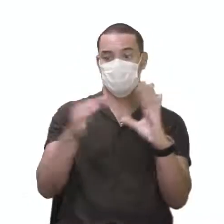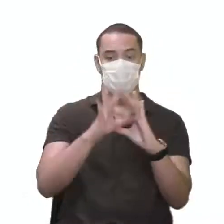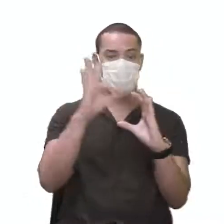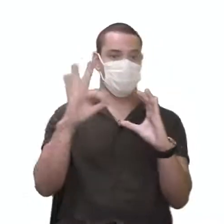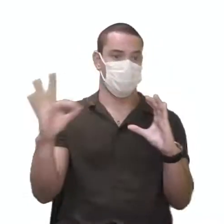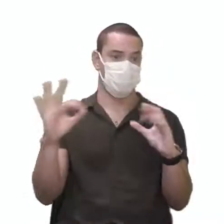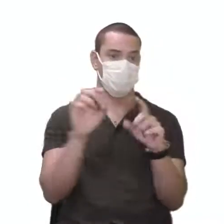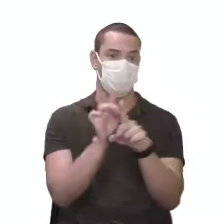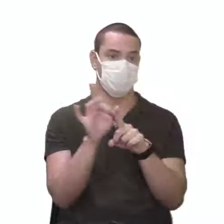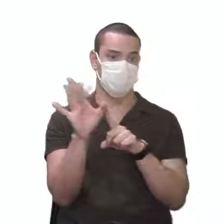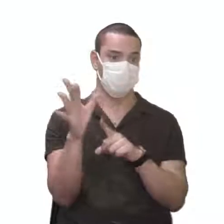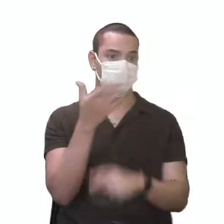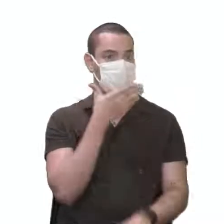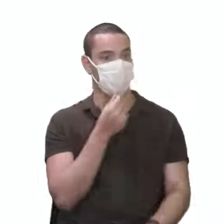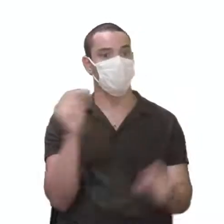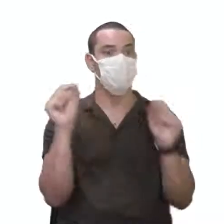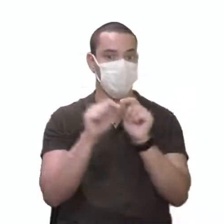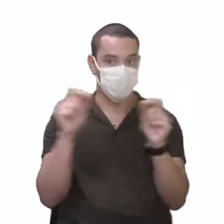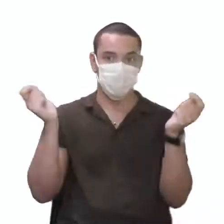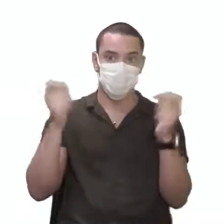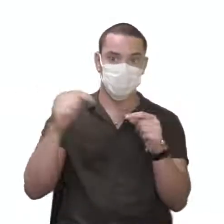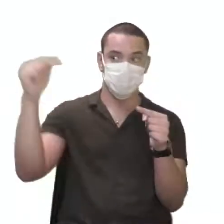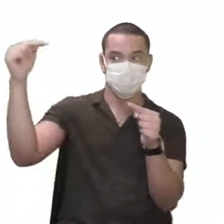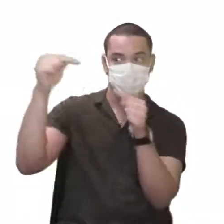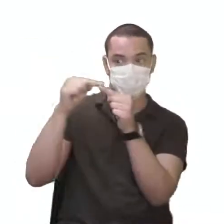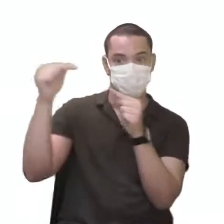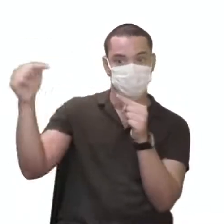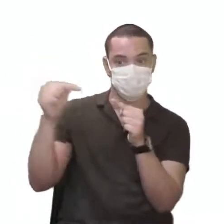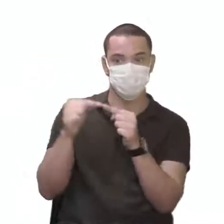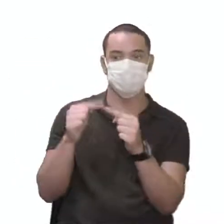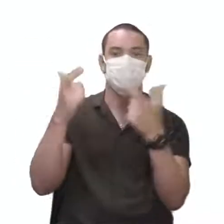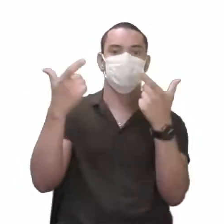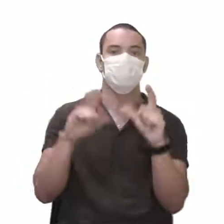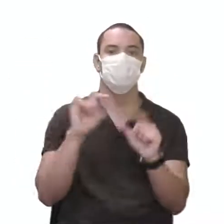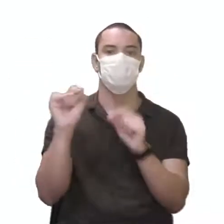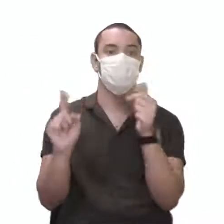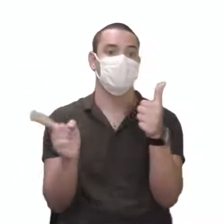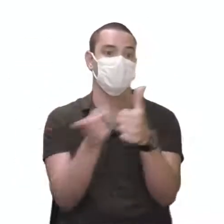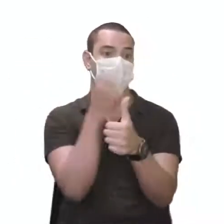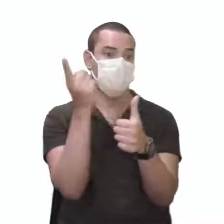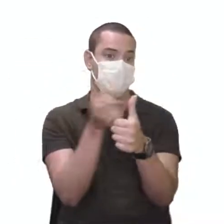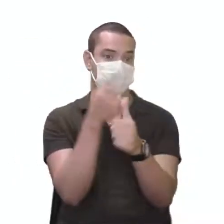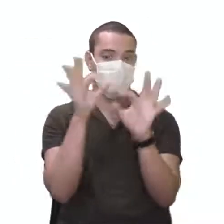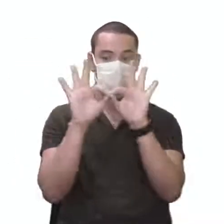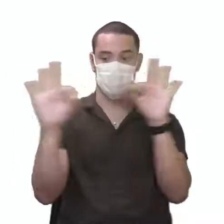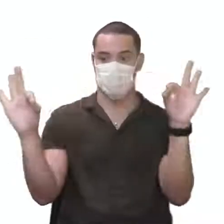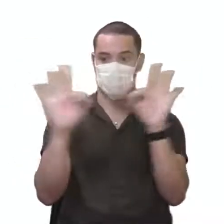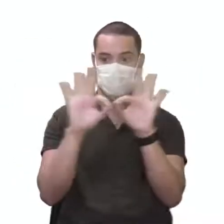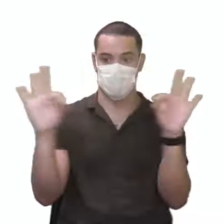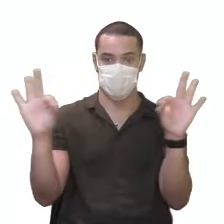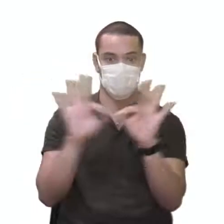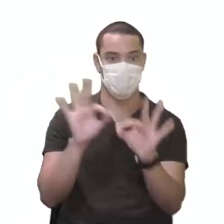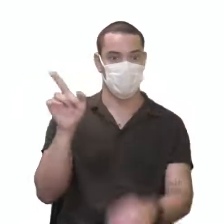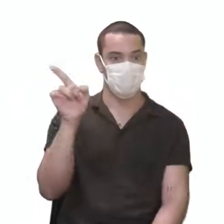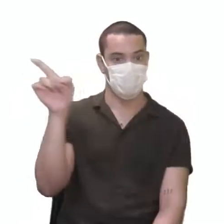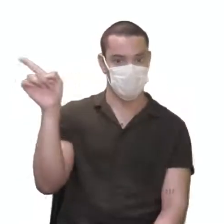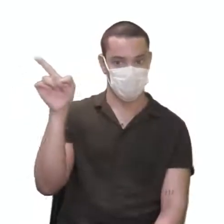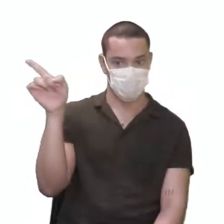gametas. E aí, você faz os cruzamentos, onde, na primeira linha, aqui,